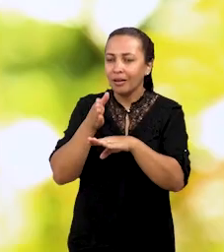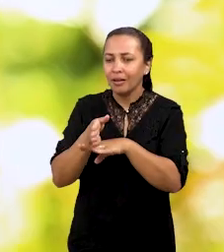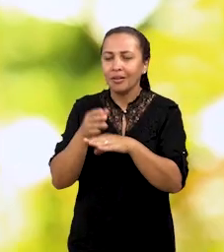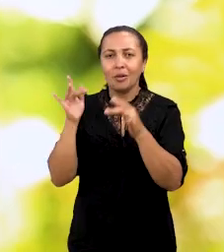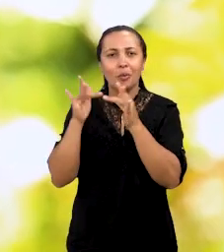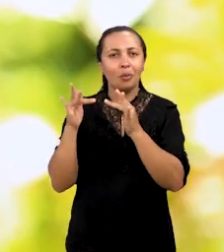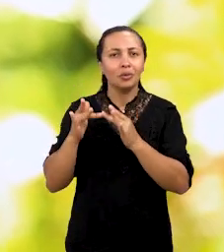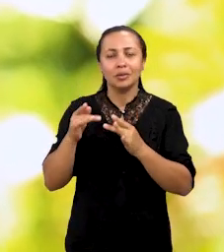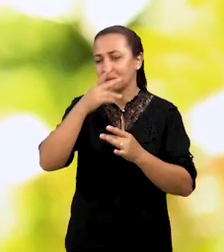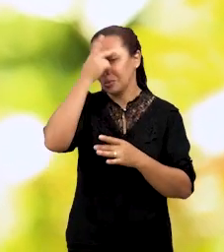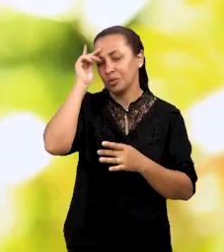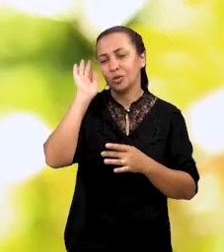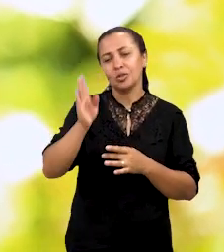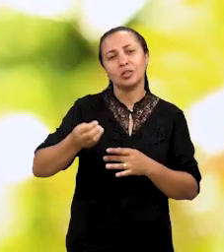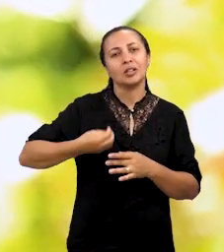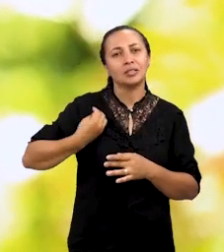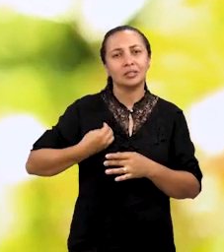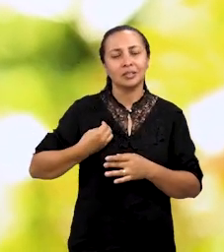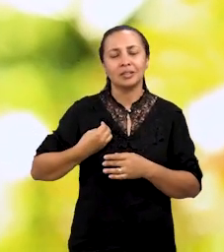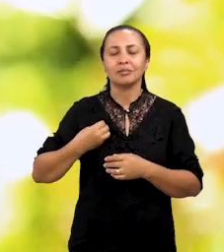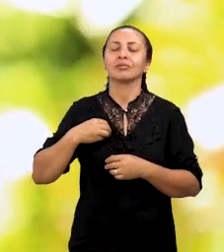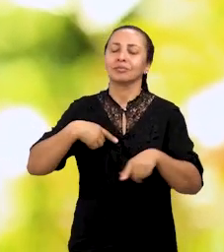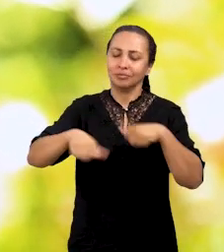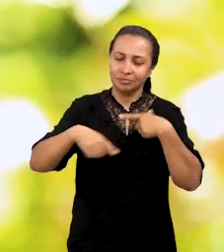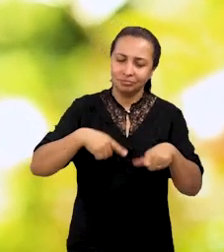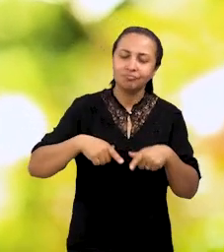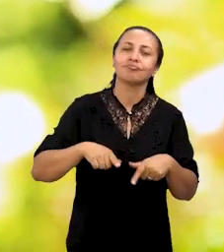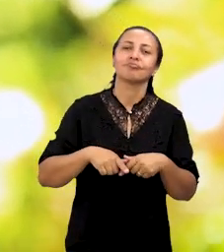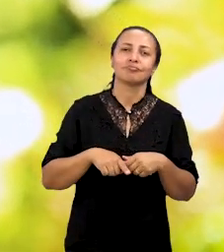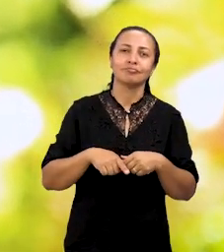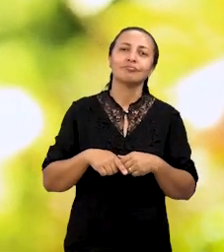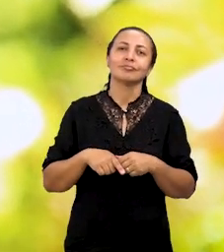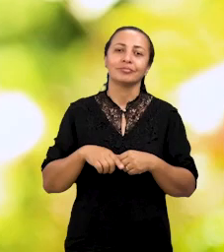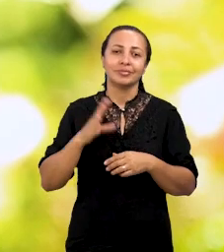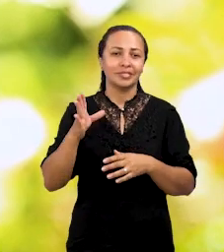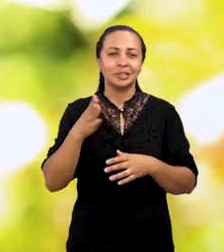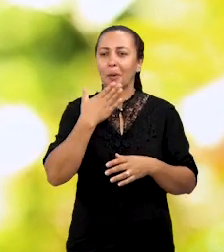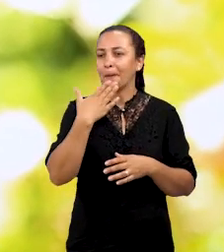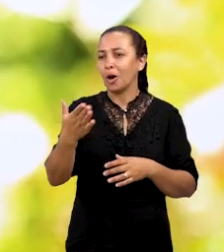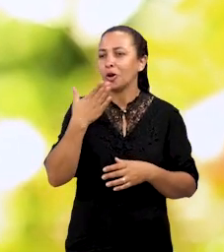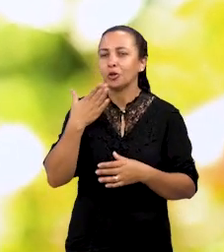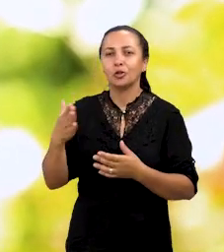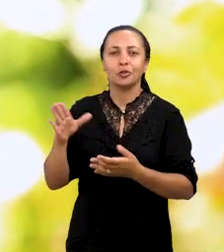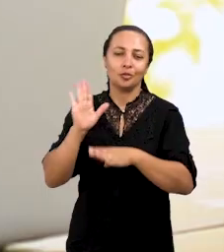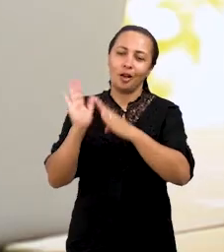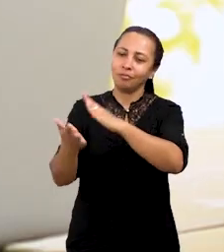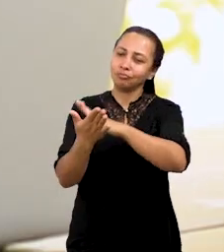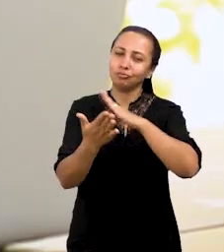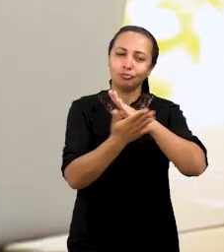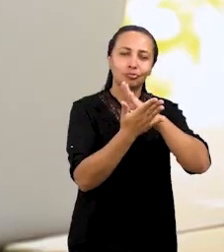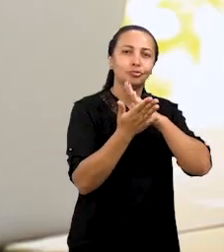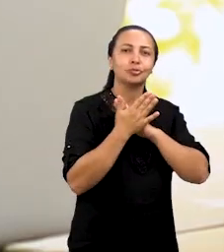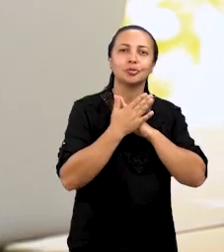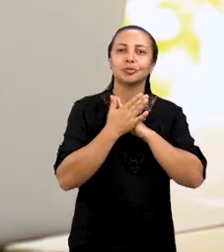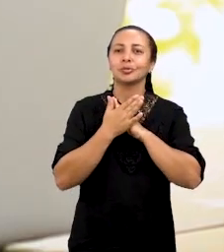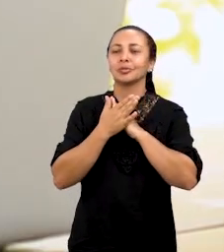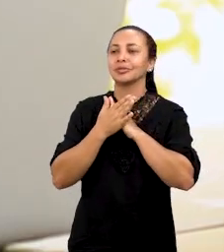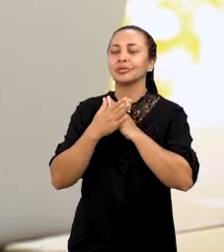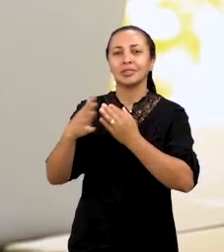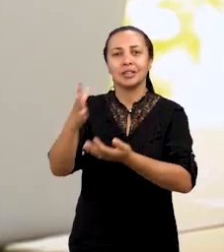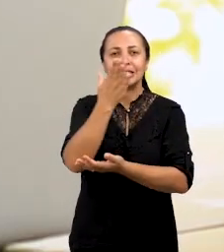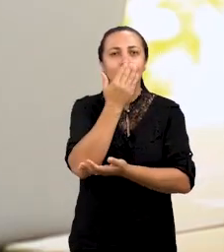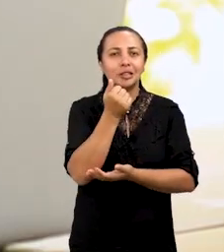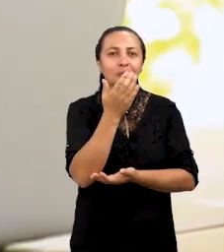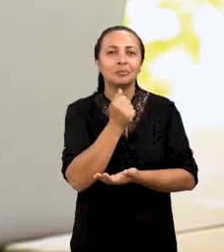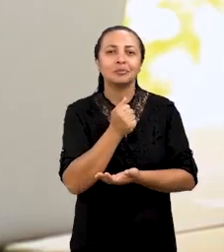pessoas que já estavam no meio, já arrecadavam alimentos, doavam alimentos, fiz entrevista com